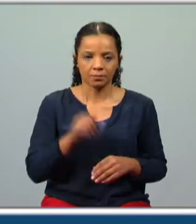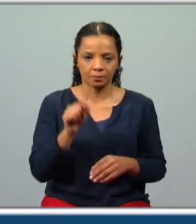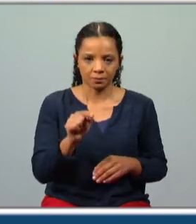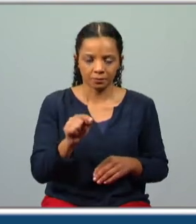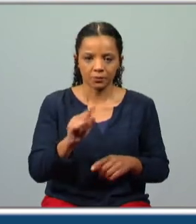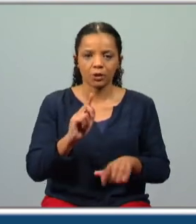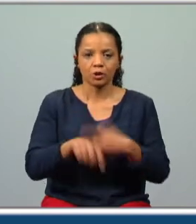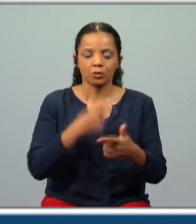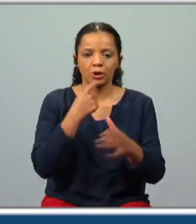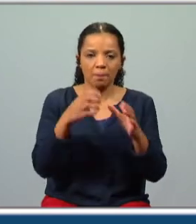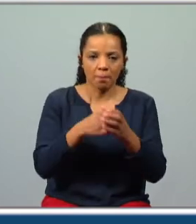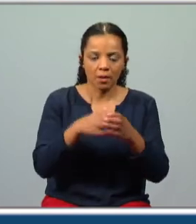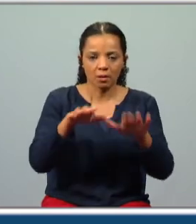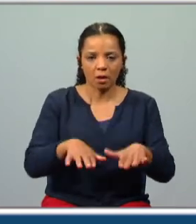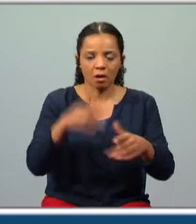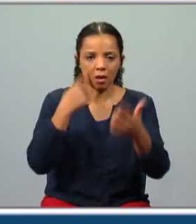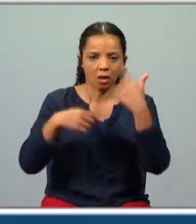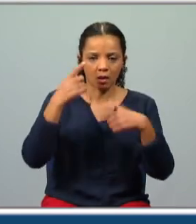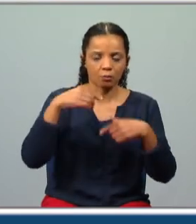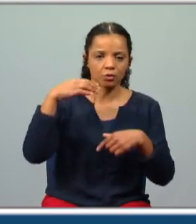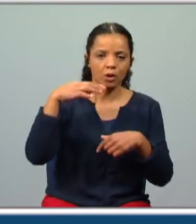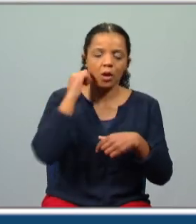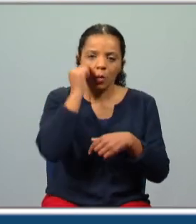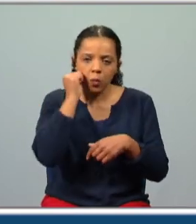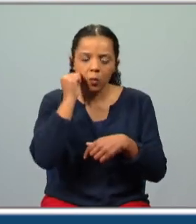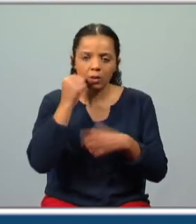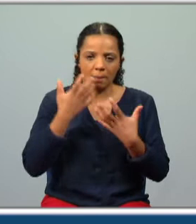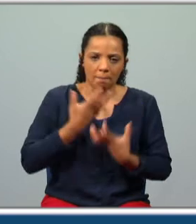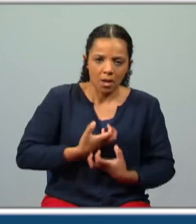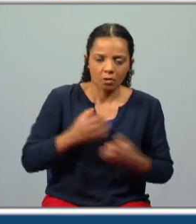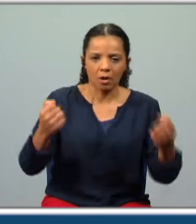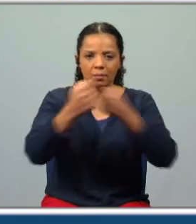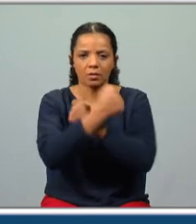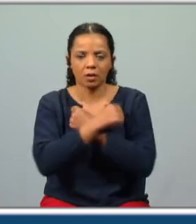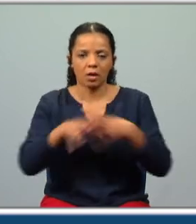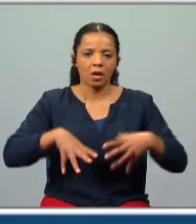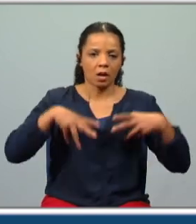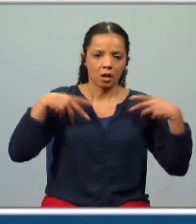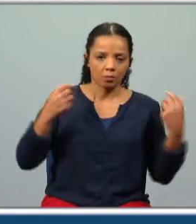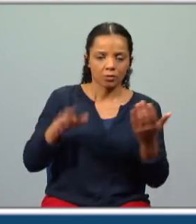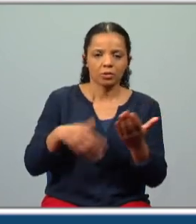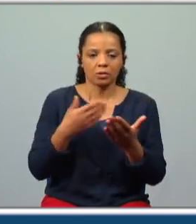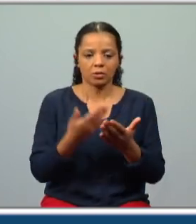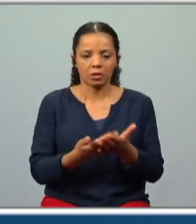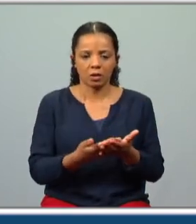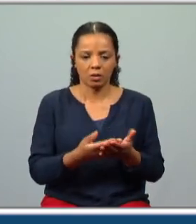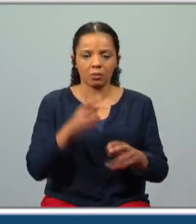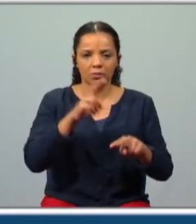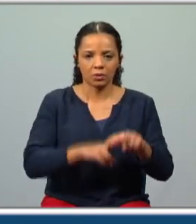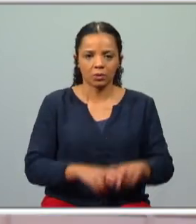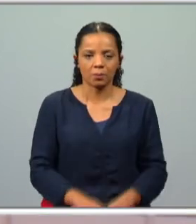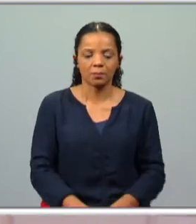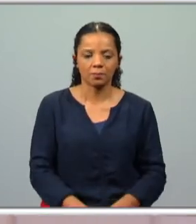depois que as pedras abrandarem com lágrimas de dor da mágoa pura abraçados as almas soltarão da formosa emisérrima prisão